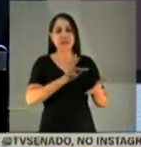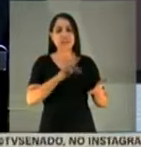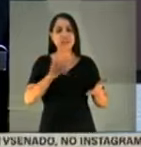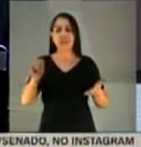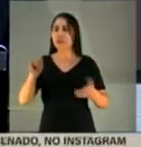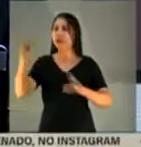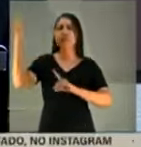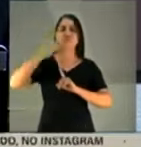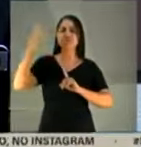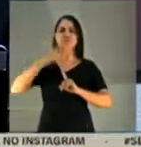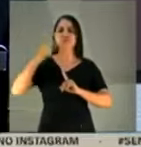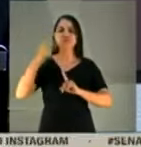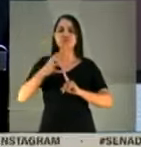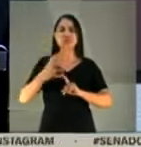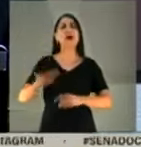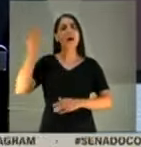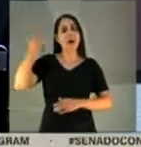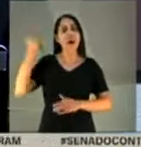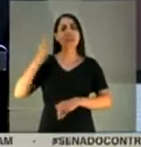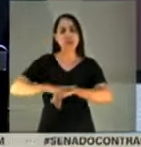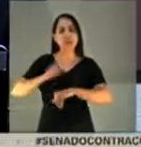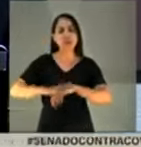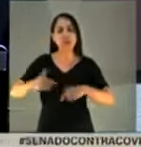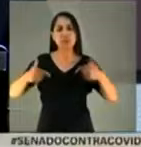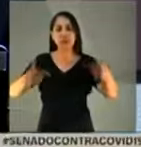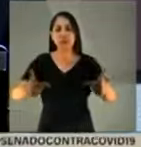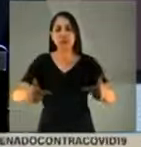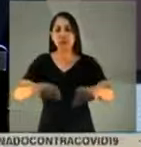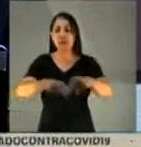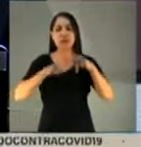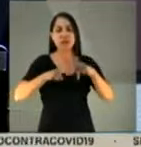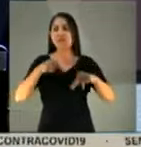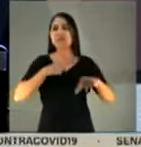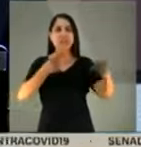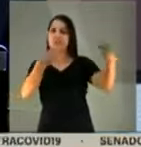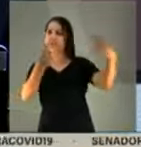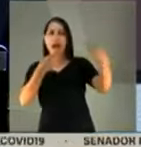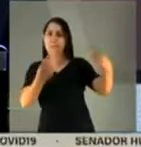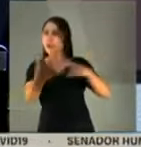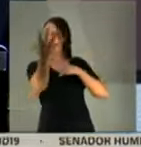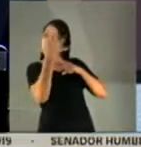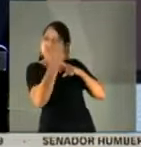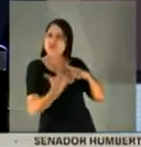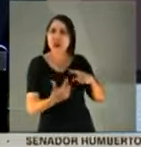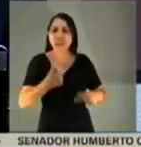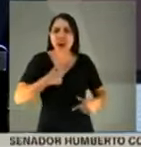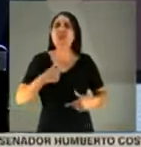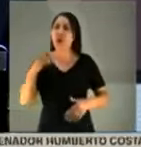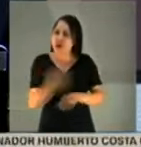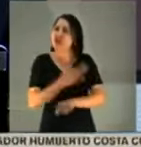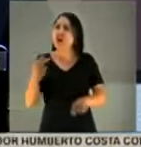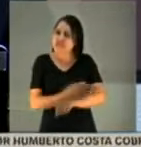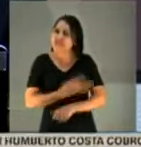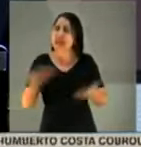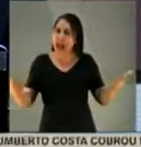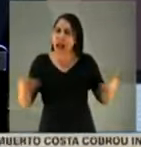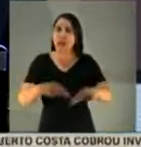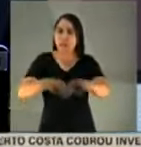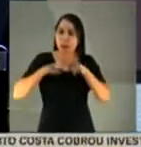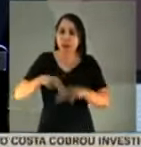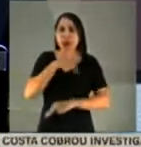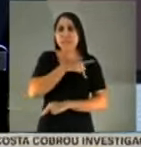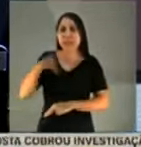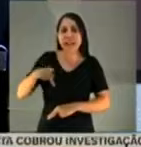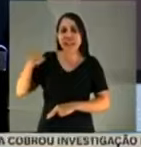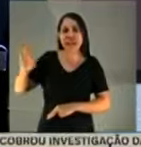pressionado para falar. Eu queria ter dito desde o primeiro momento, mas é porque vocês não sabem o que eu vou passar. Por apontar um presidente da República,